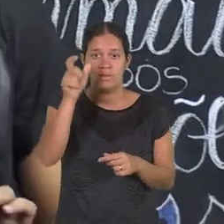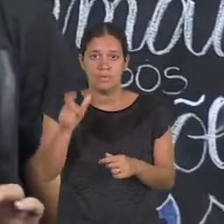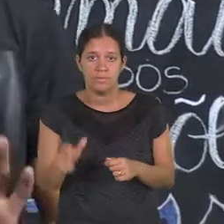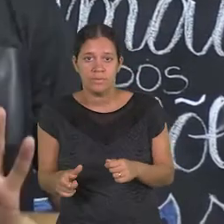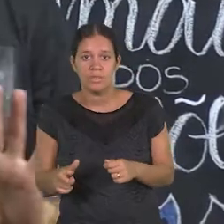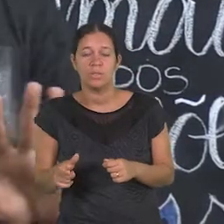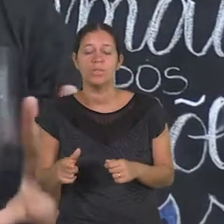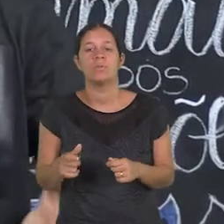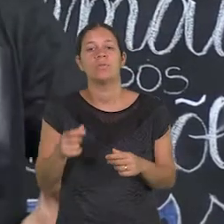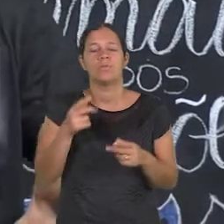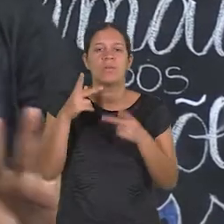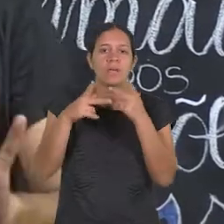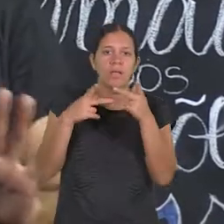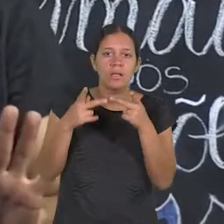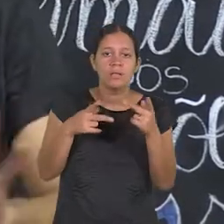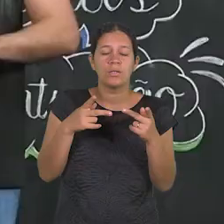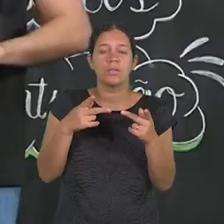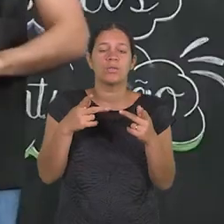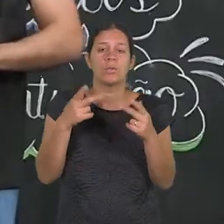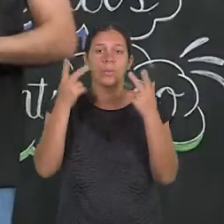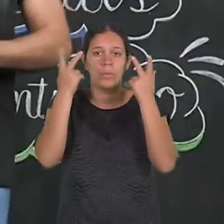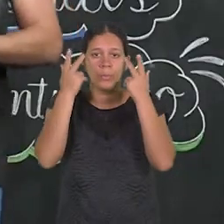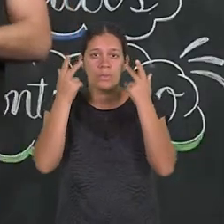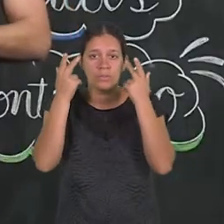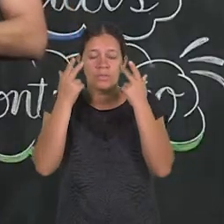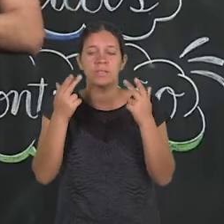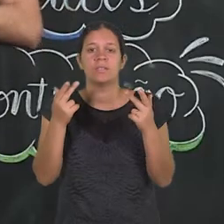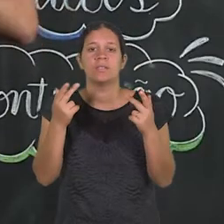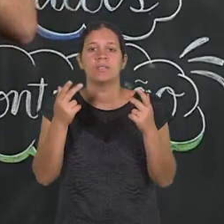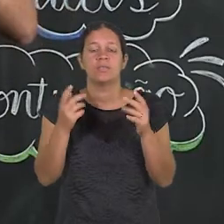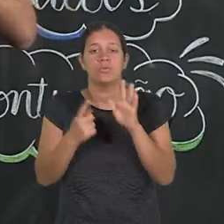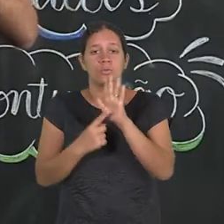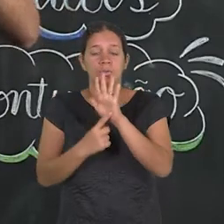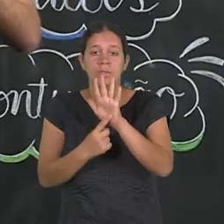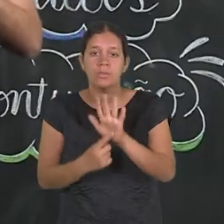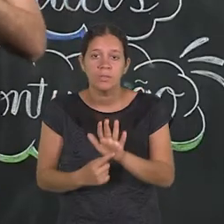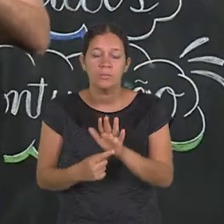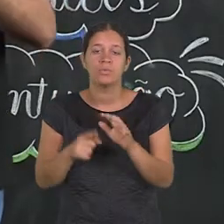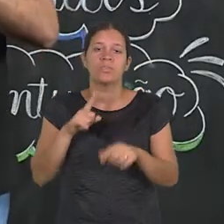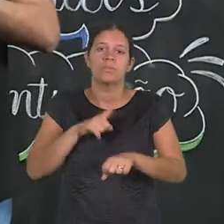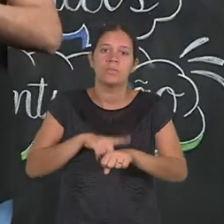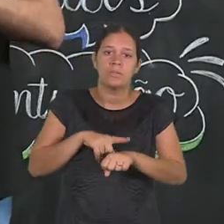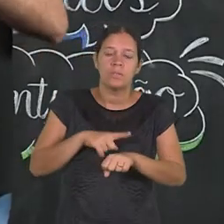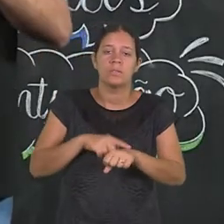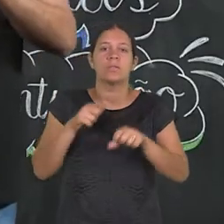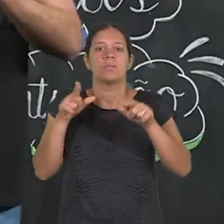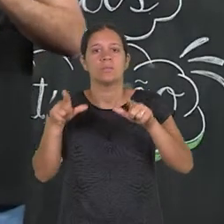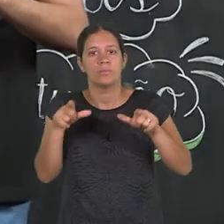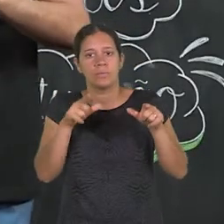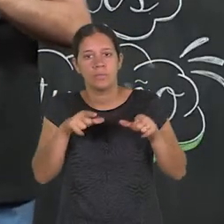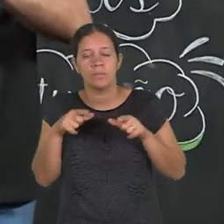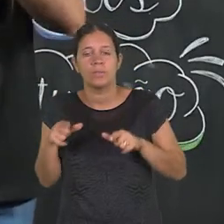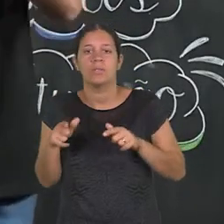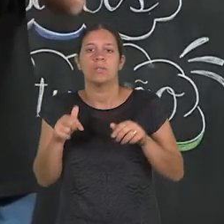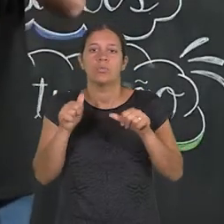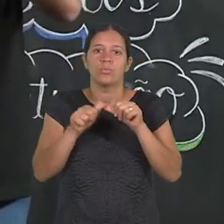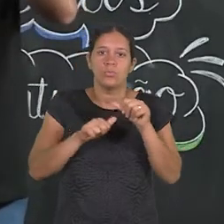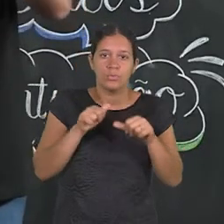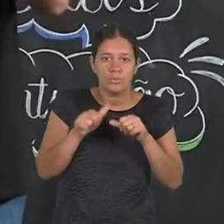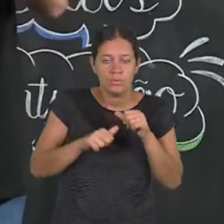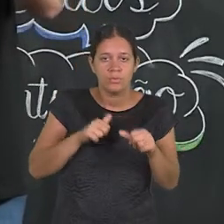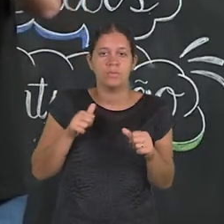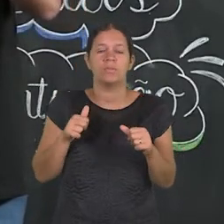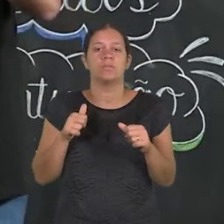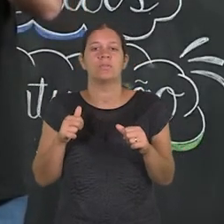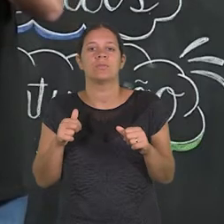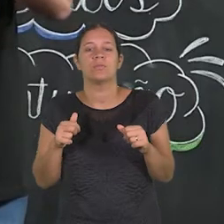personagem que está falando, que é o balão de fala normal. E existem também os balões indicativos de tempo, de lugar, de mudança, que são